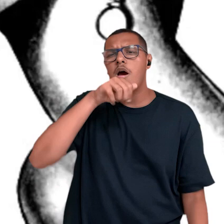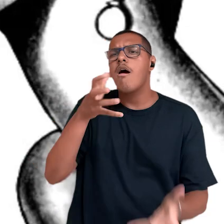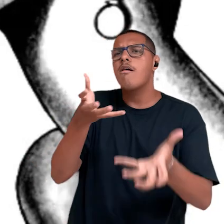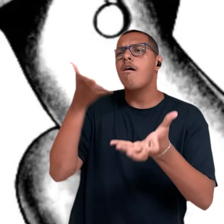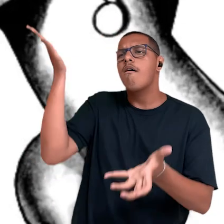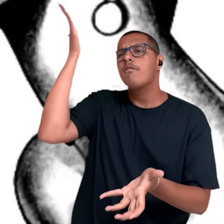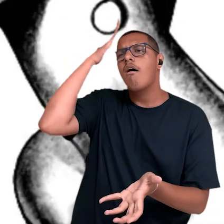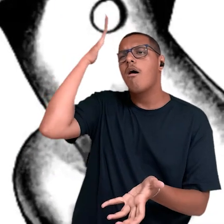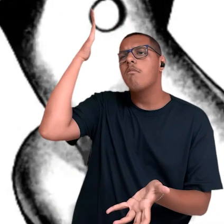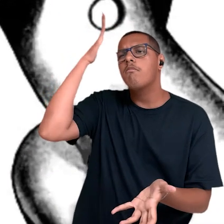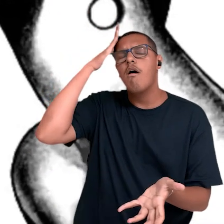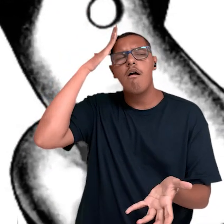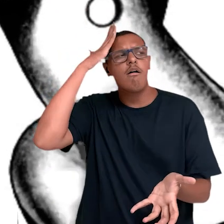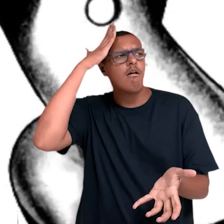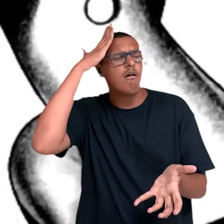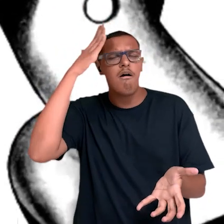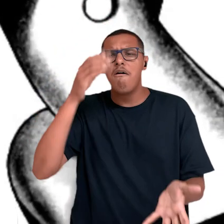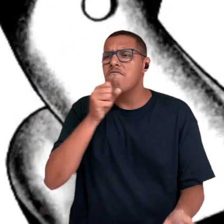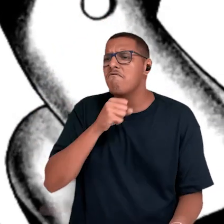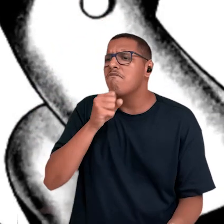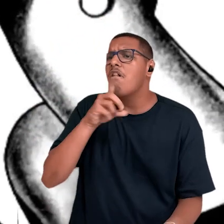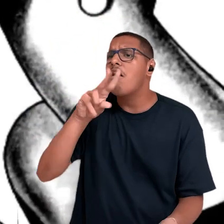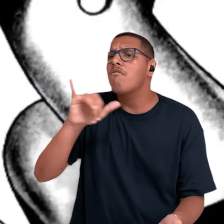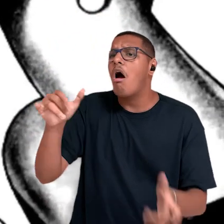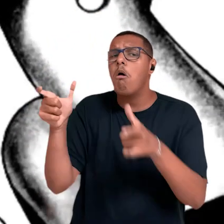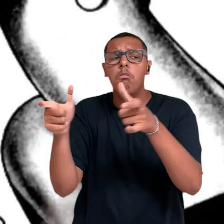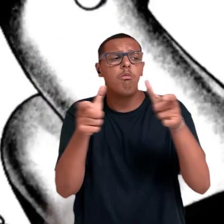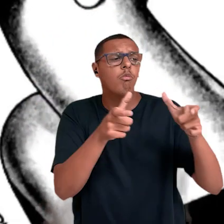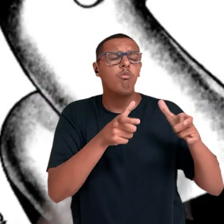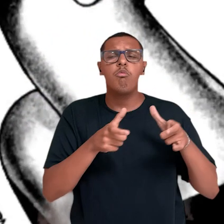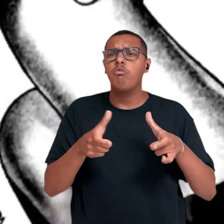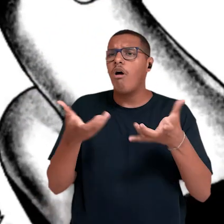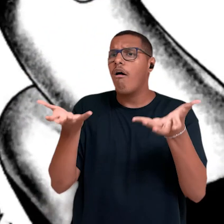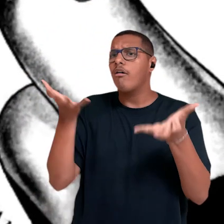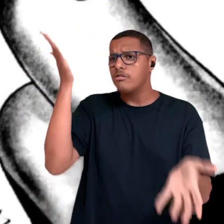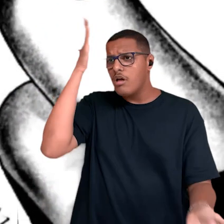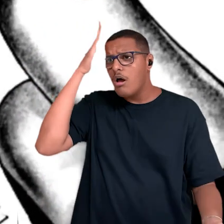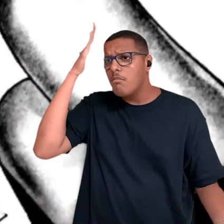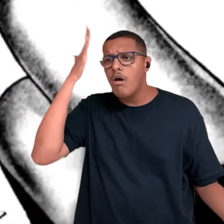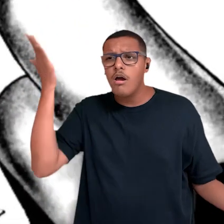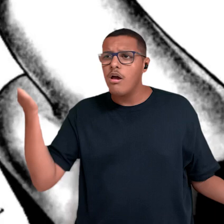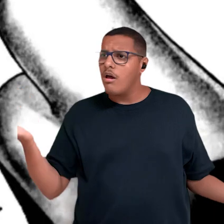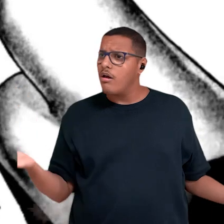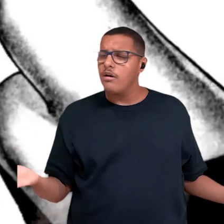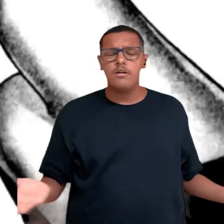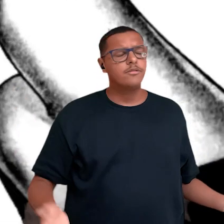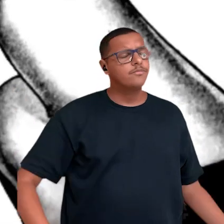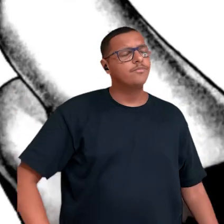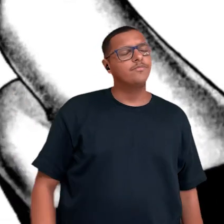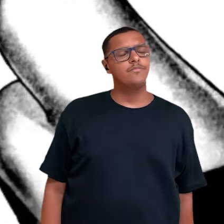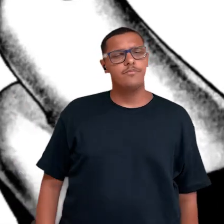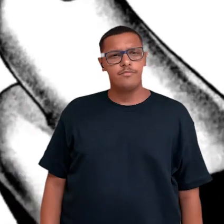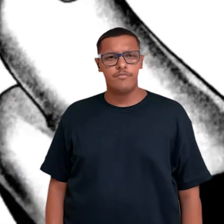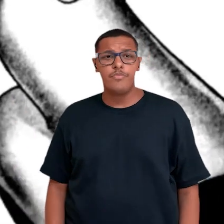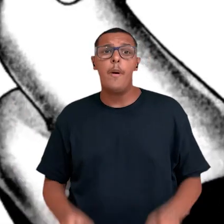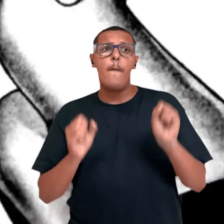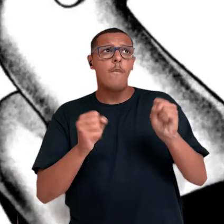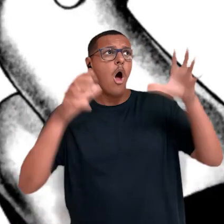Mamãe quer saber, onde é que o velho vai morrer,